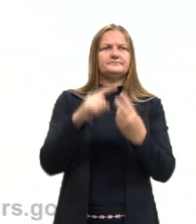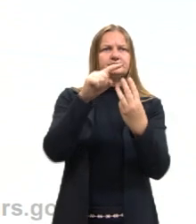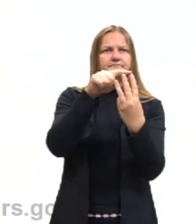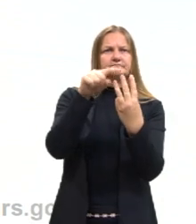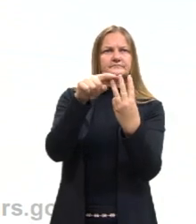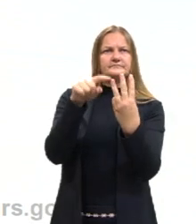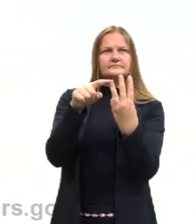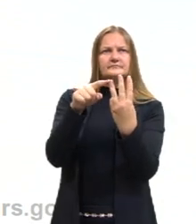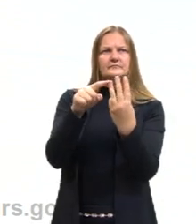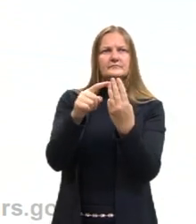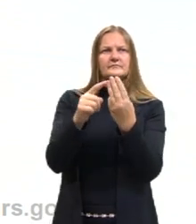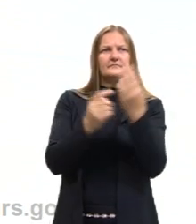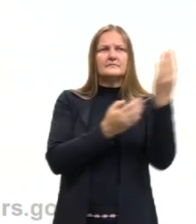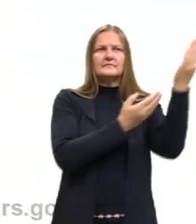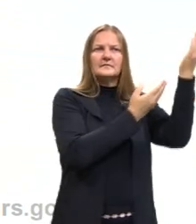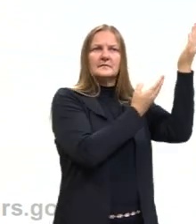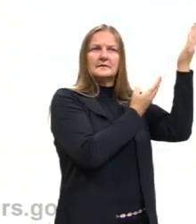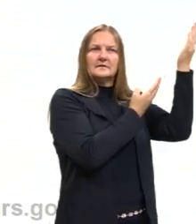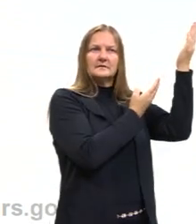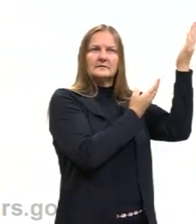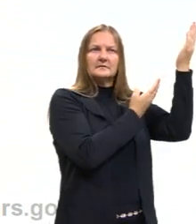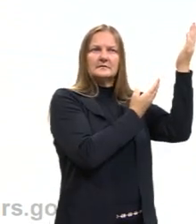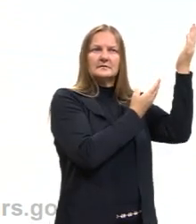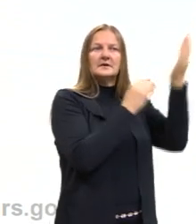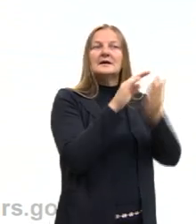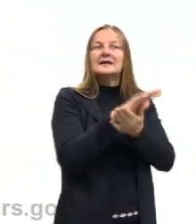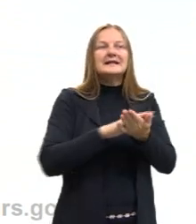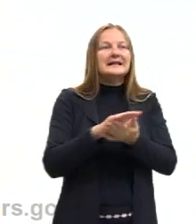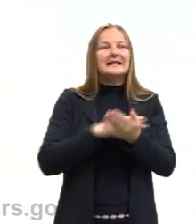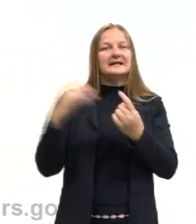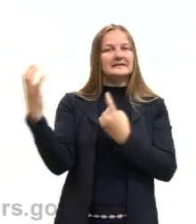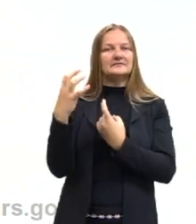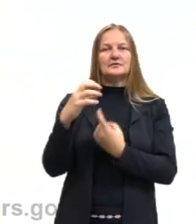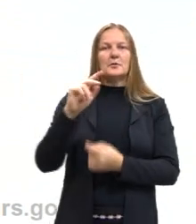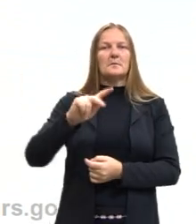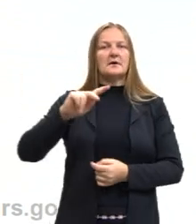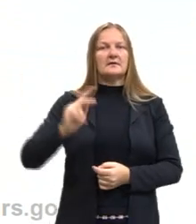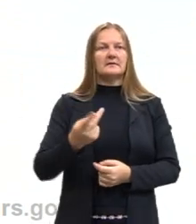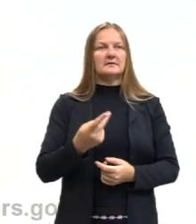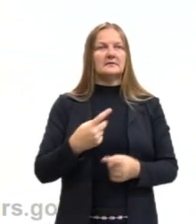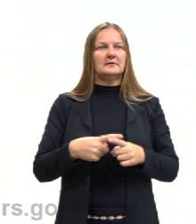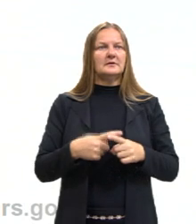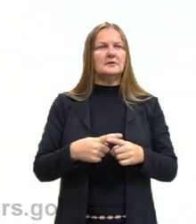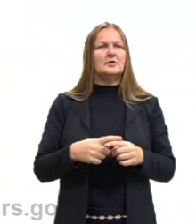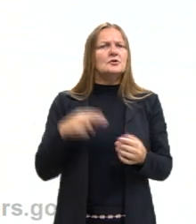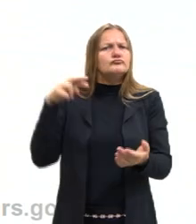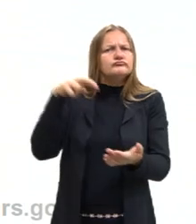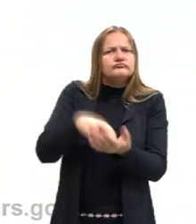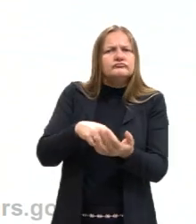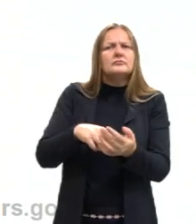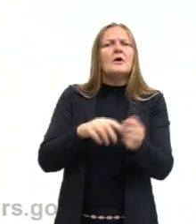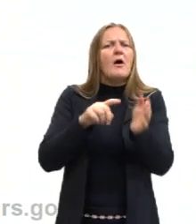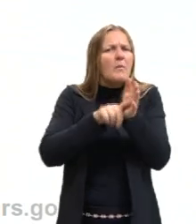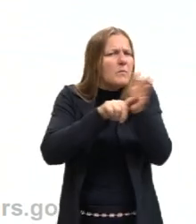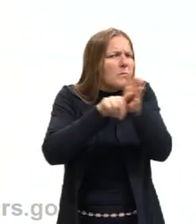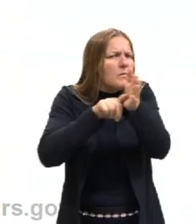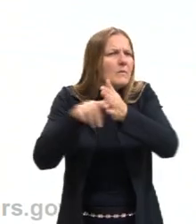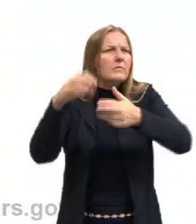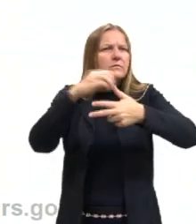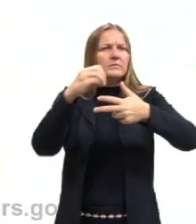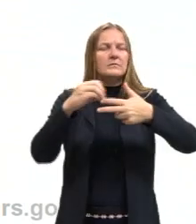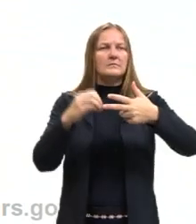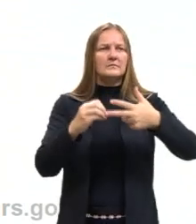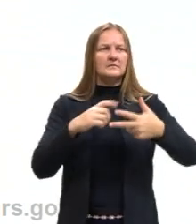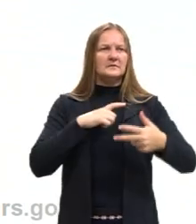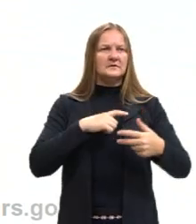vão influenciar no pH. Por é importante nós sabermos disso? Porque em algumas questões, e eu vi várias questões de